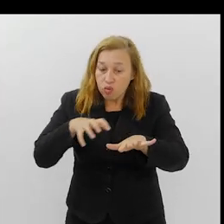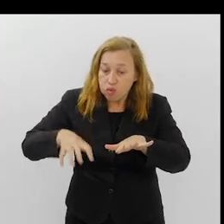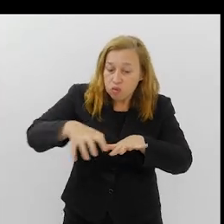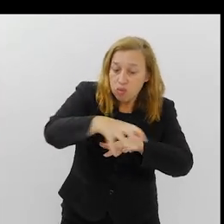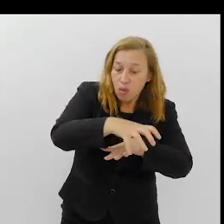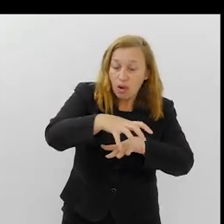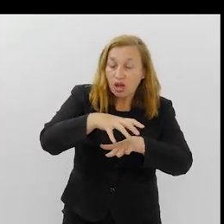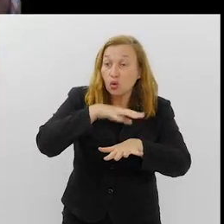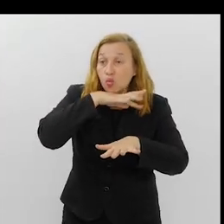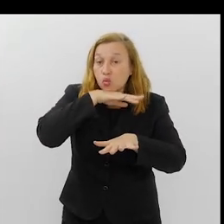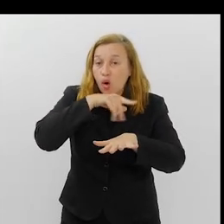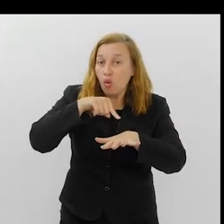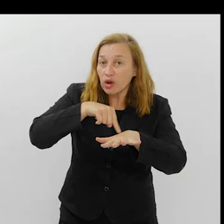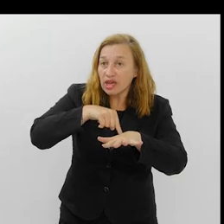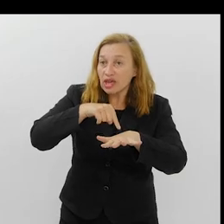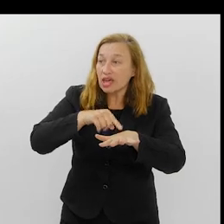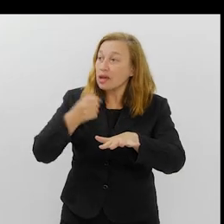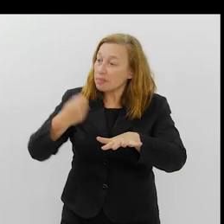motor, né?